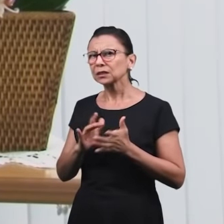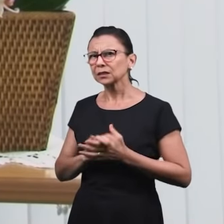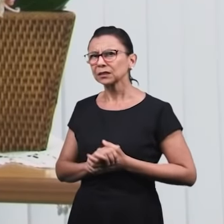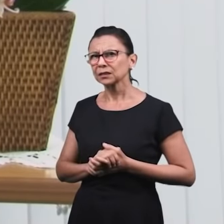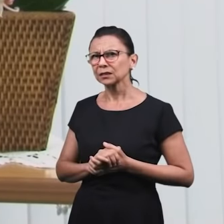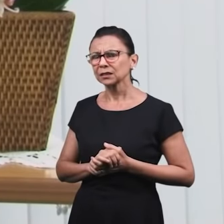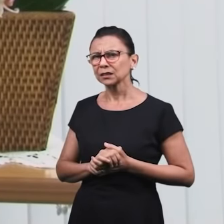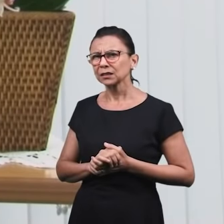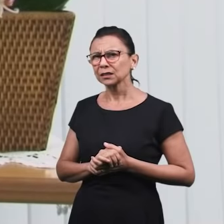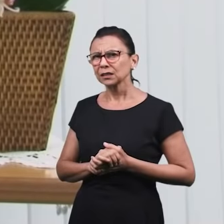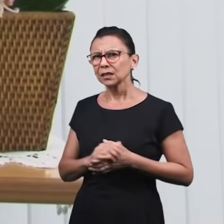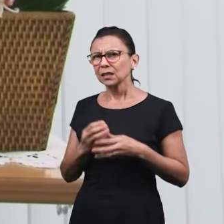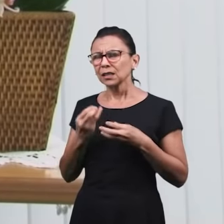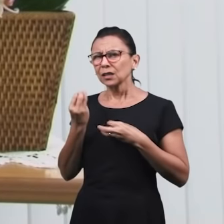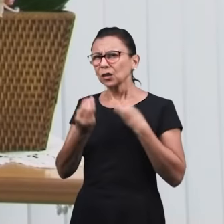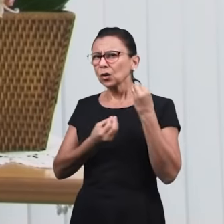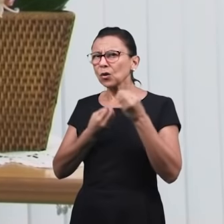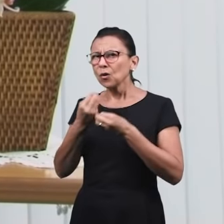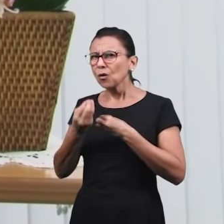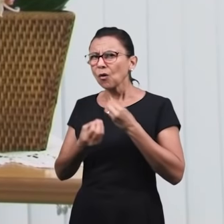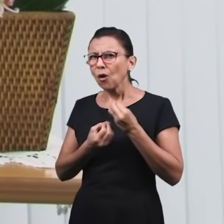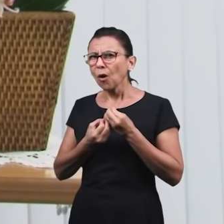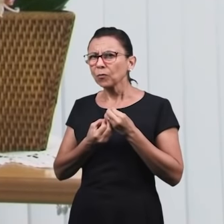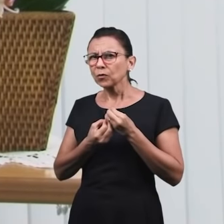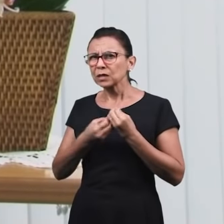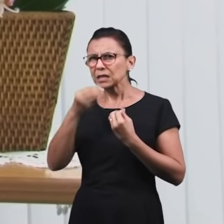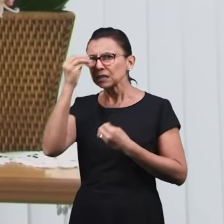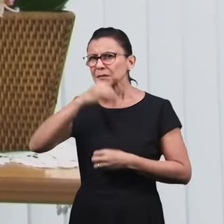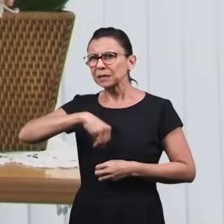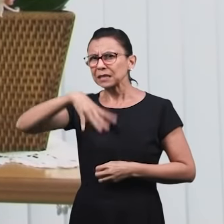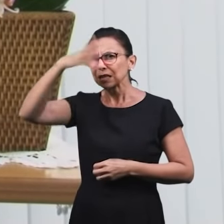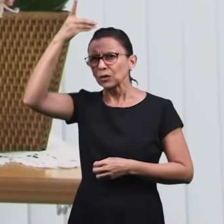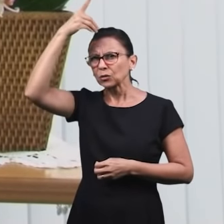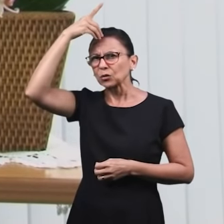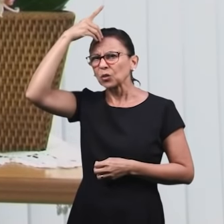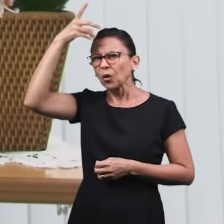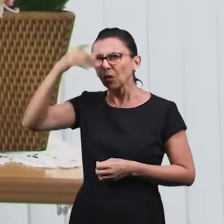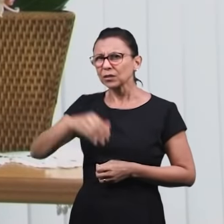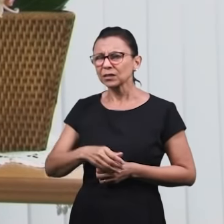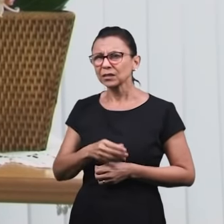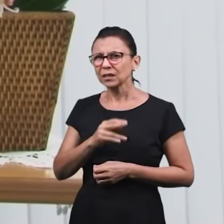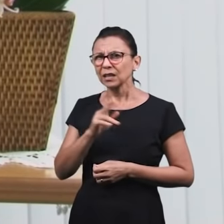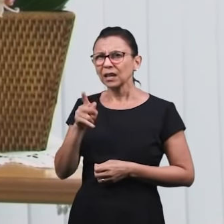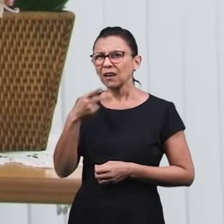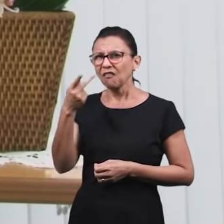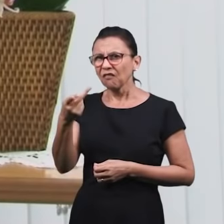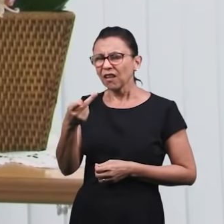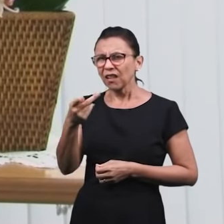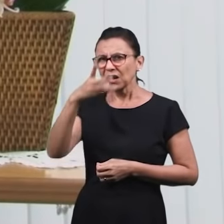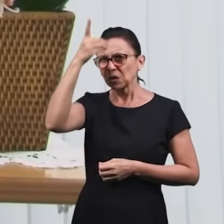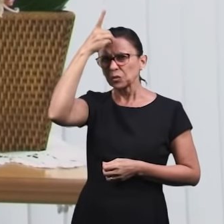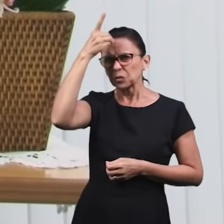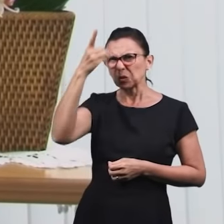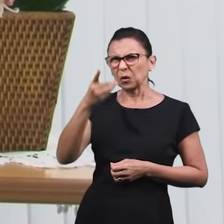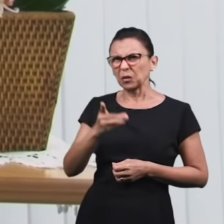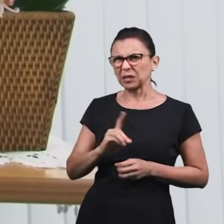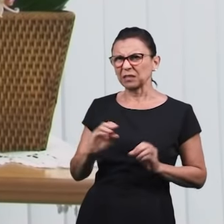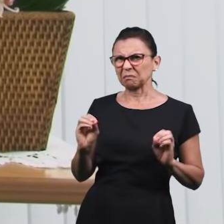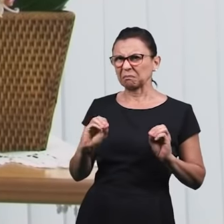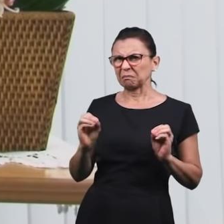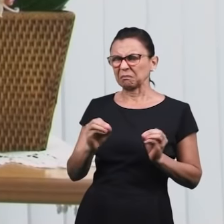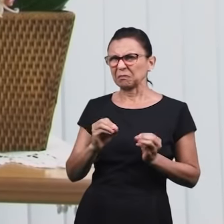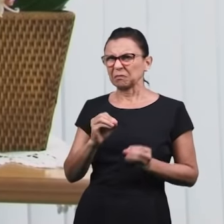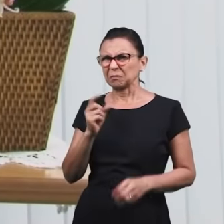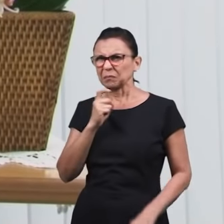sangue de Jesus, quem pode negar, nesta obra, a evidência, dos dons espirituais, na sua vida, quem pode negar, nesta obra,